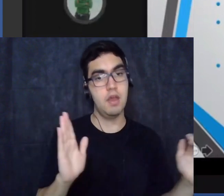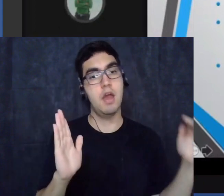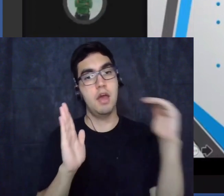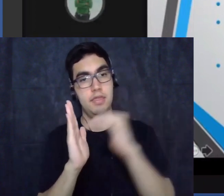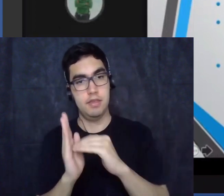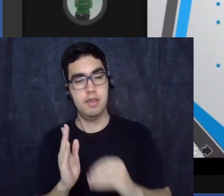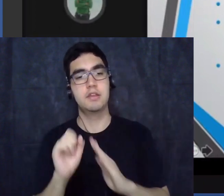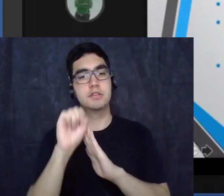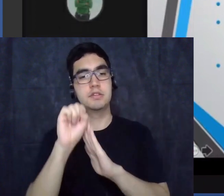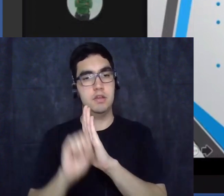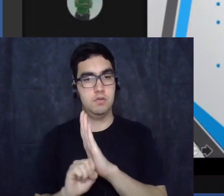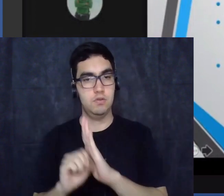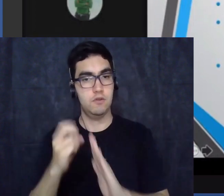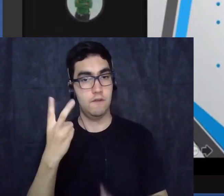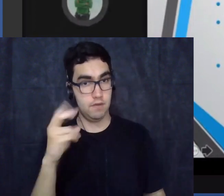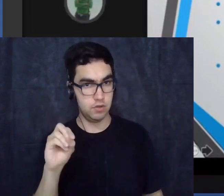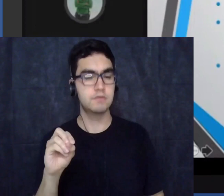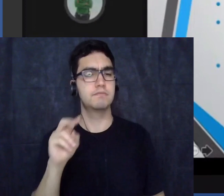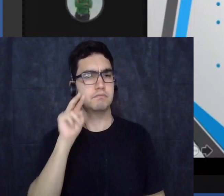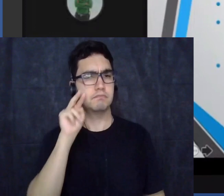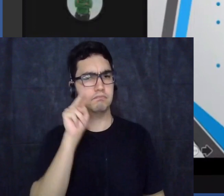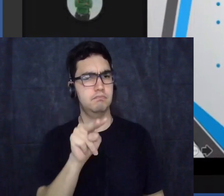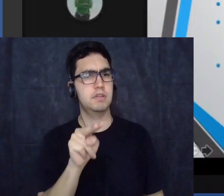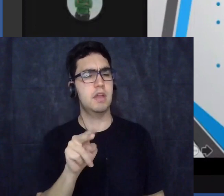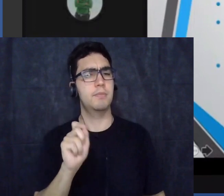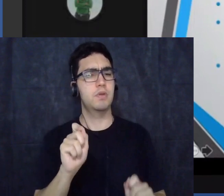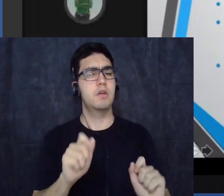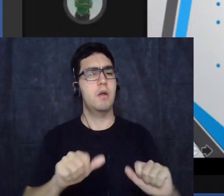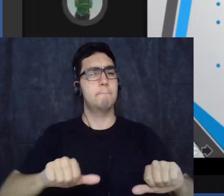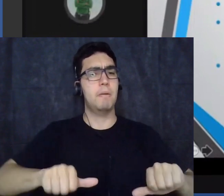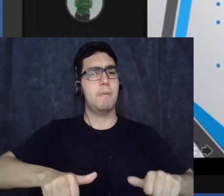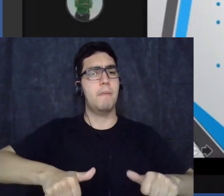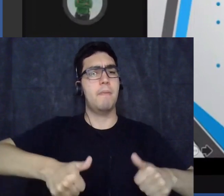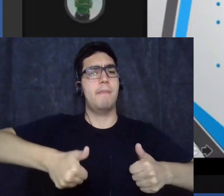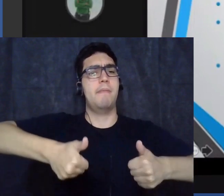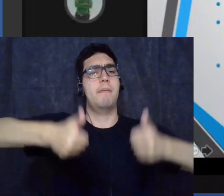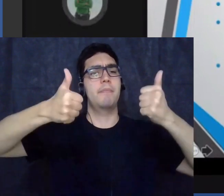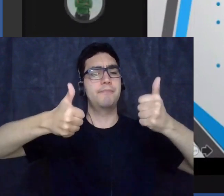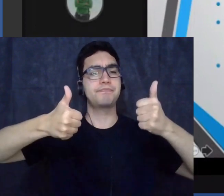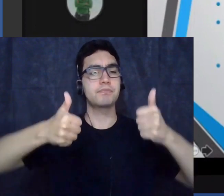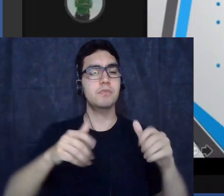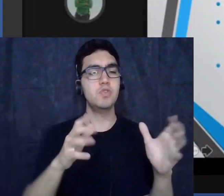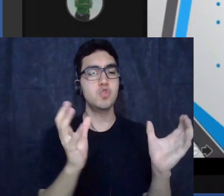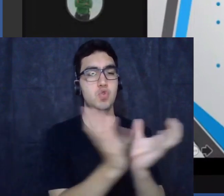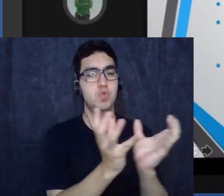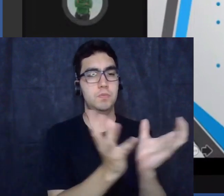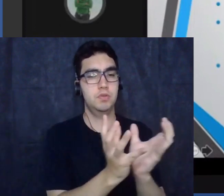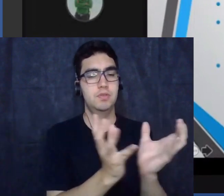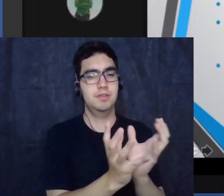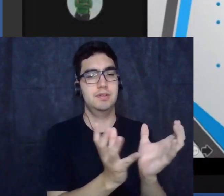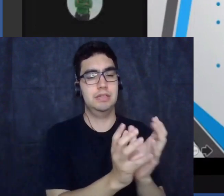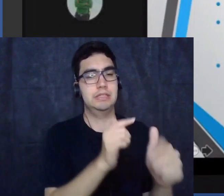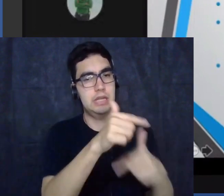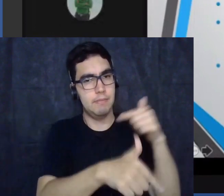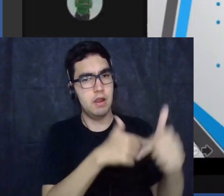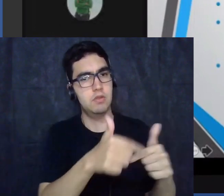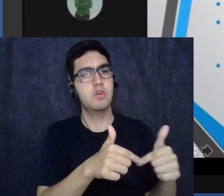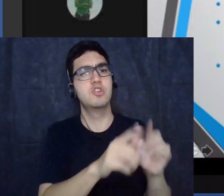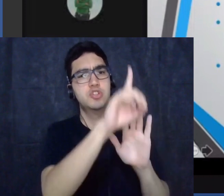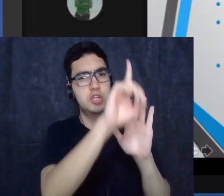vemos o fortalecimento das lutas da classe trabalhadora pelos seus direitos.